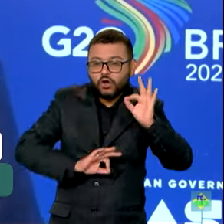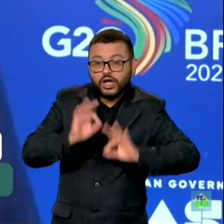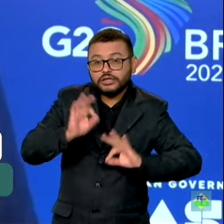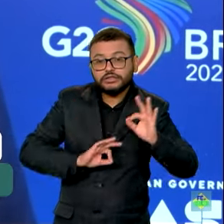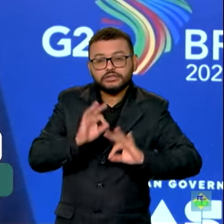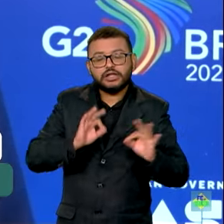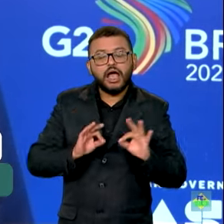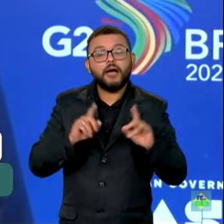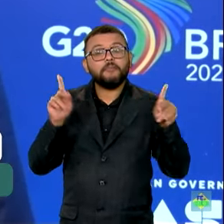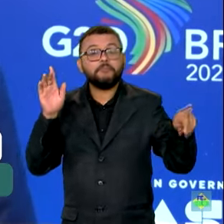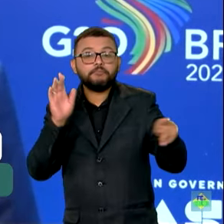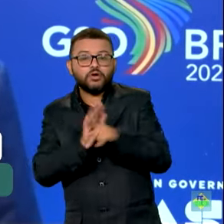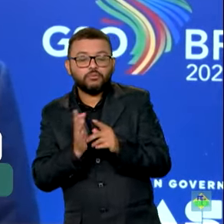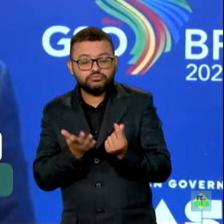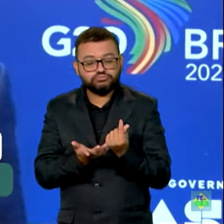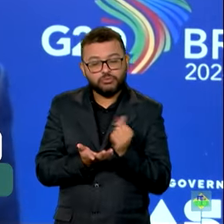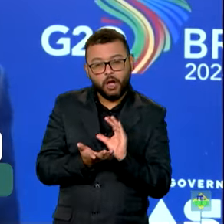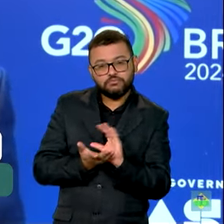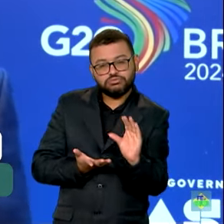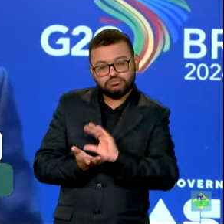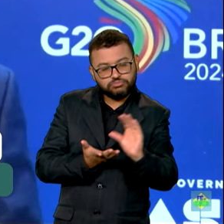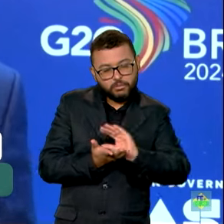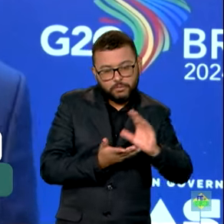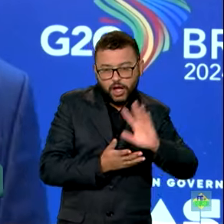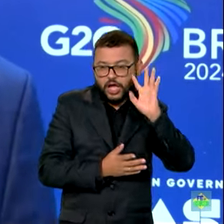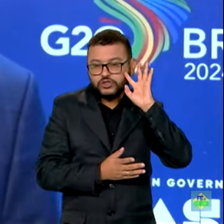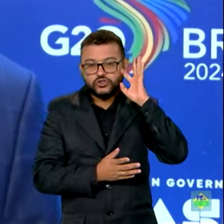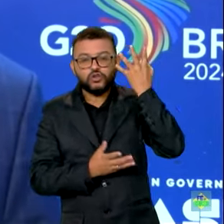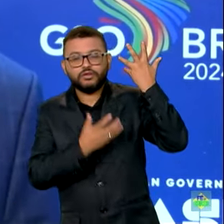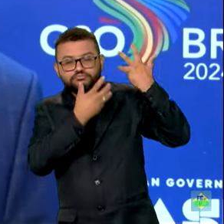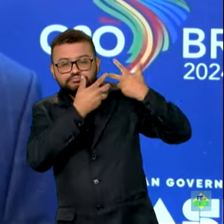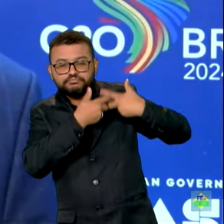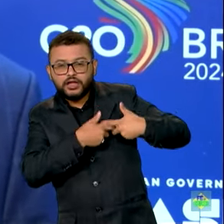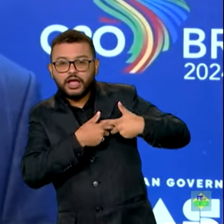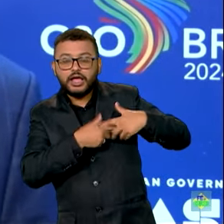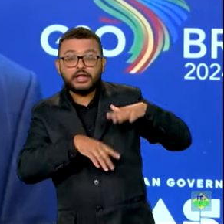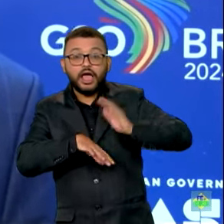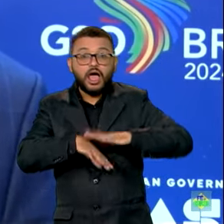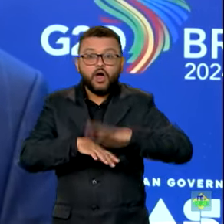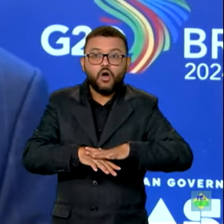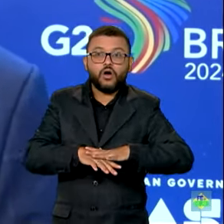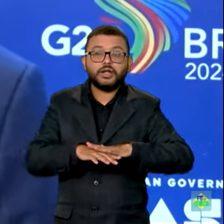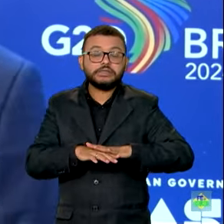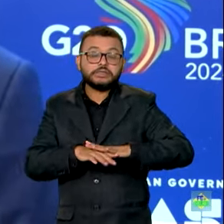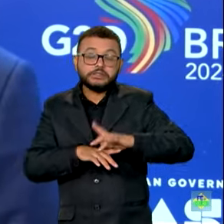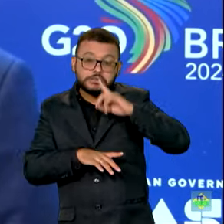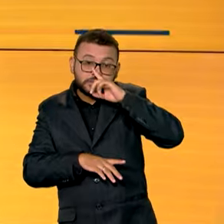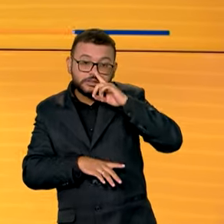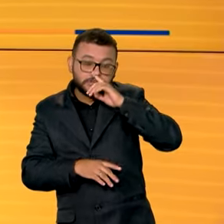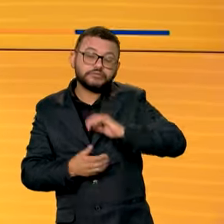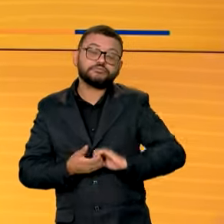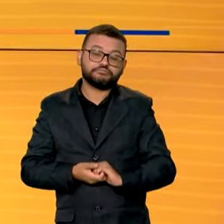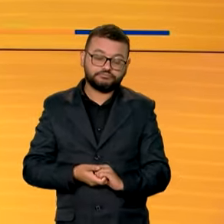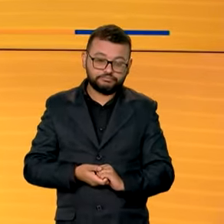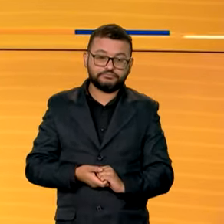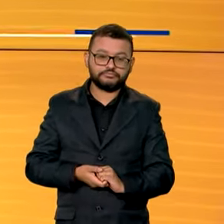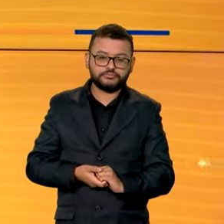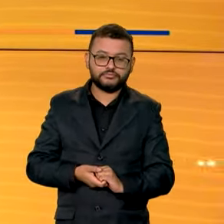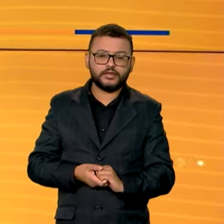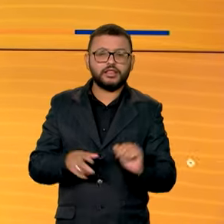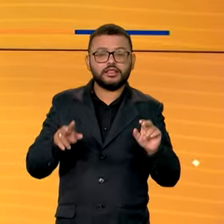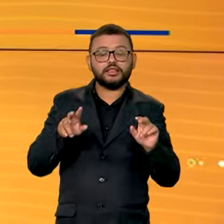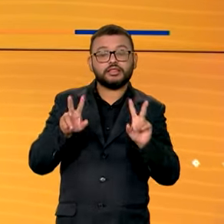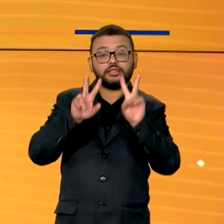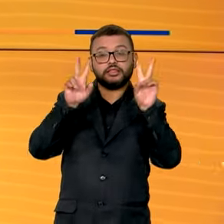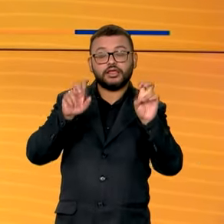que possam servir no momento em que a necessidade se quiser notar. Também no